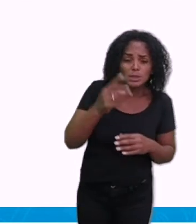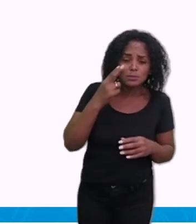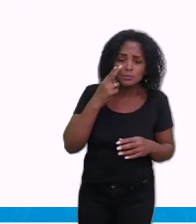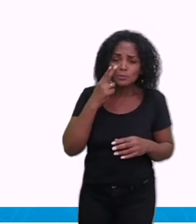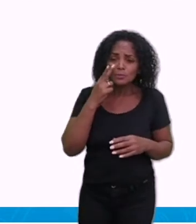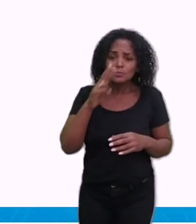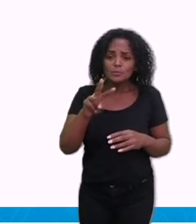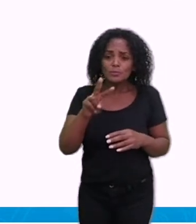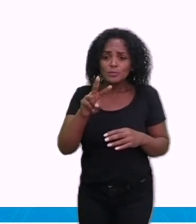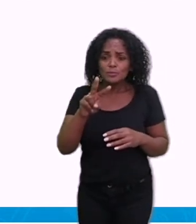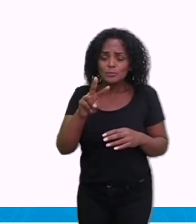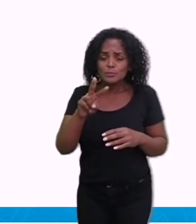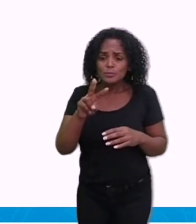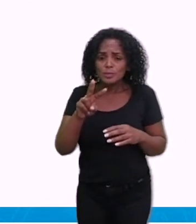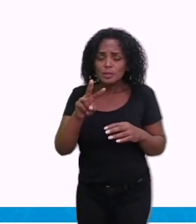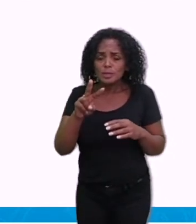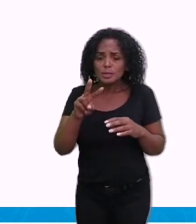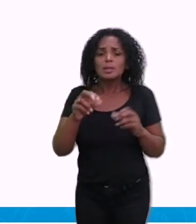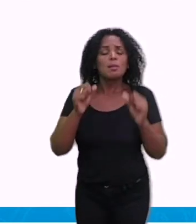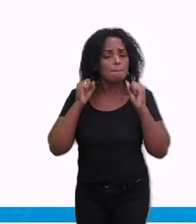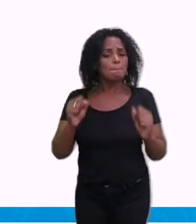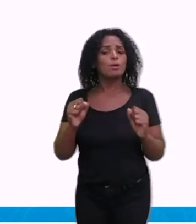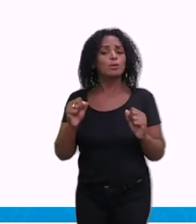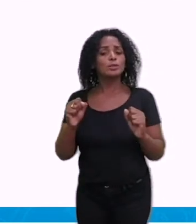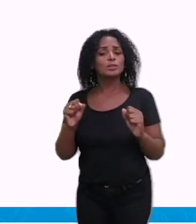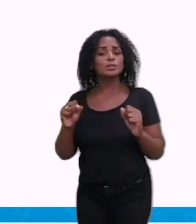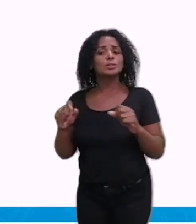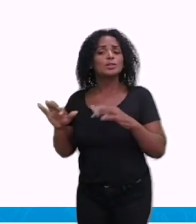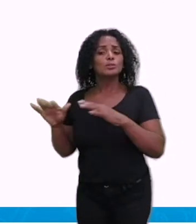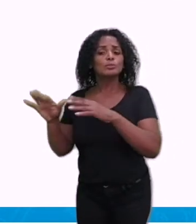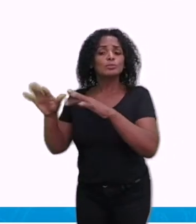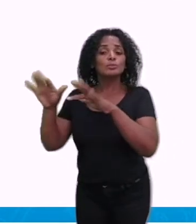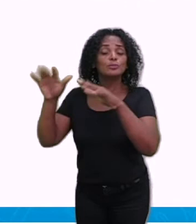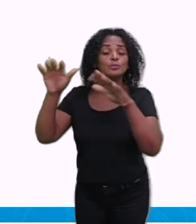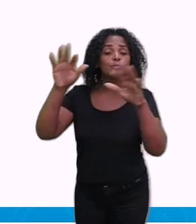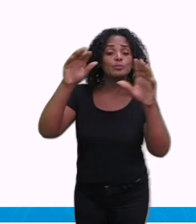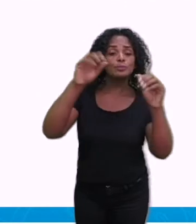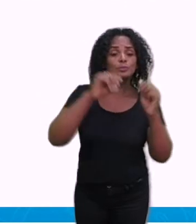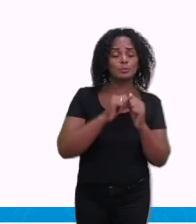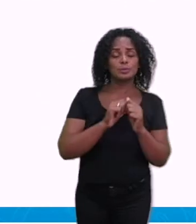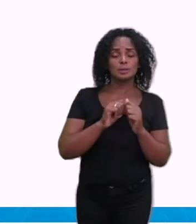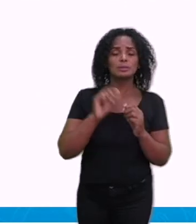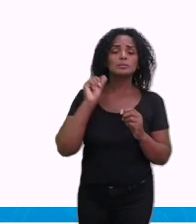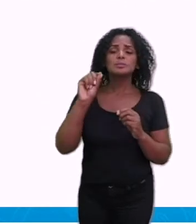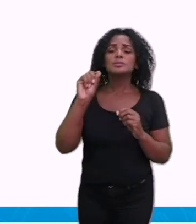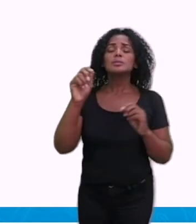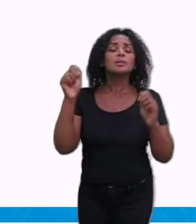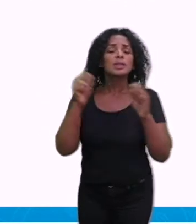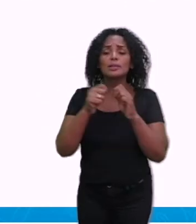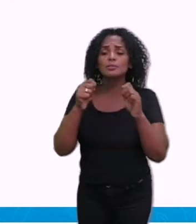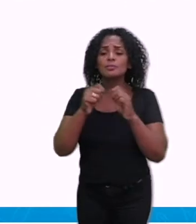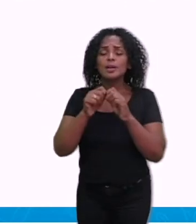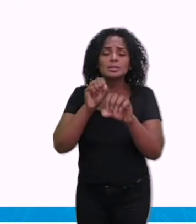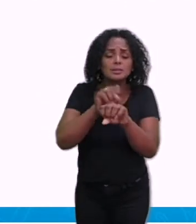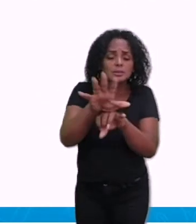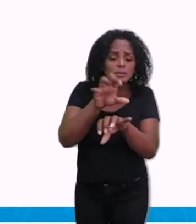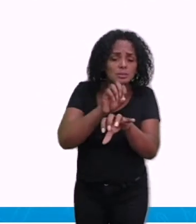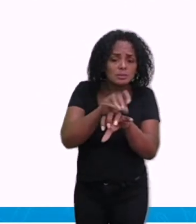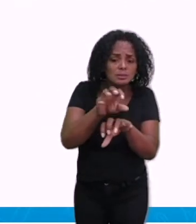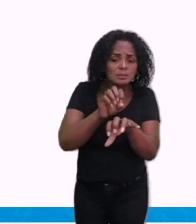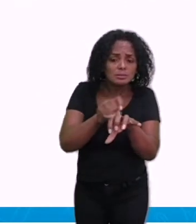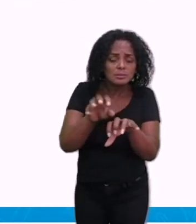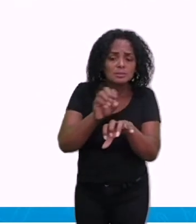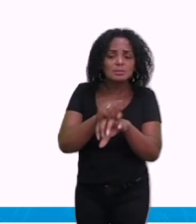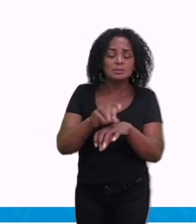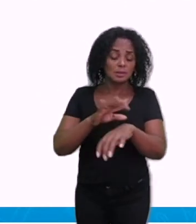Então, quem faz essa transmissão, quem faz aí esse transporte